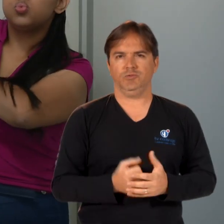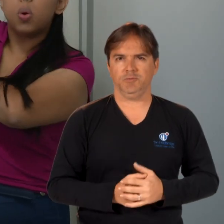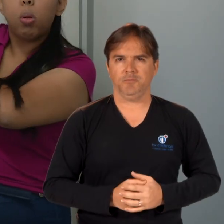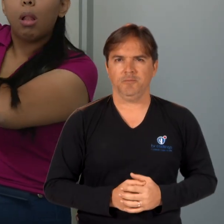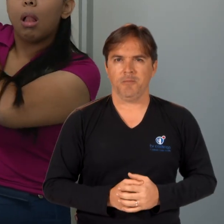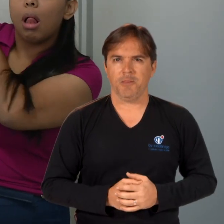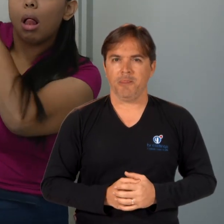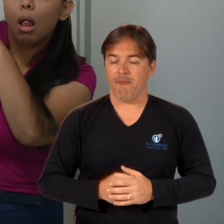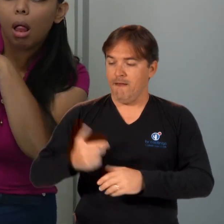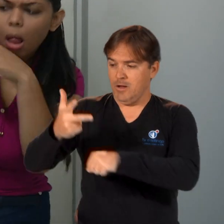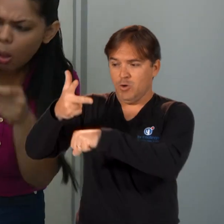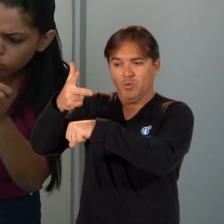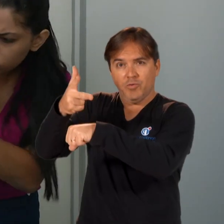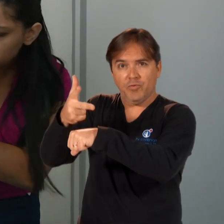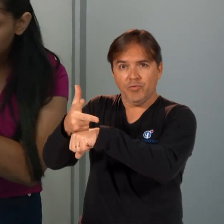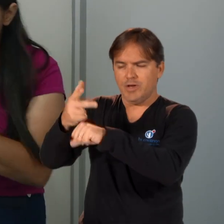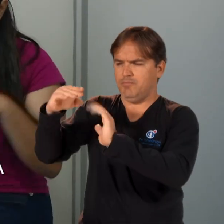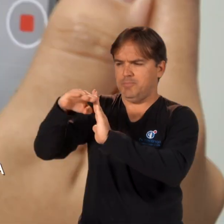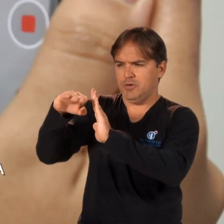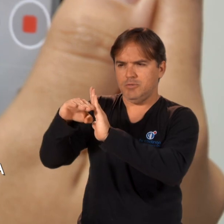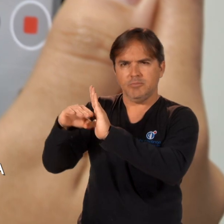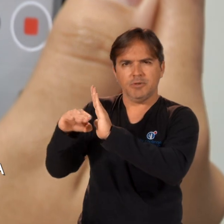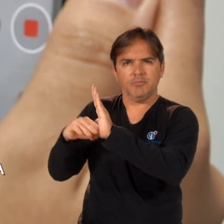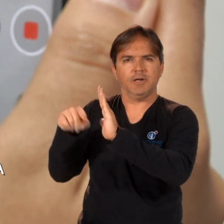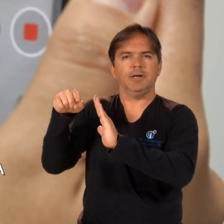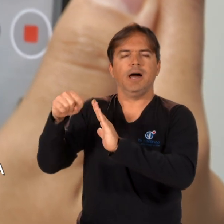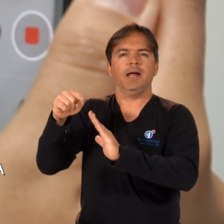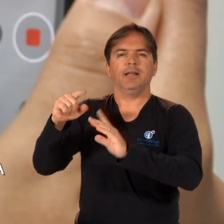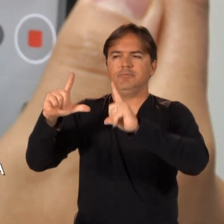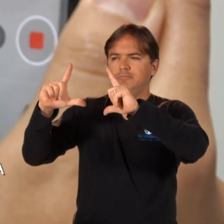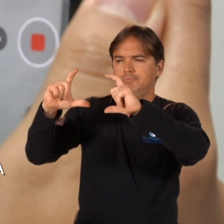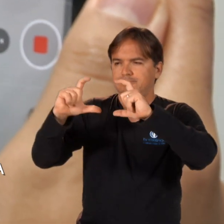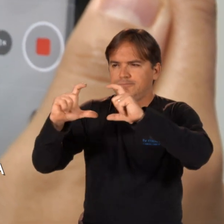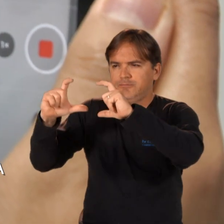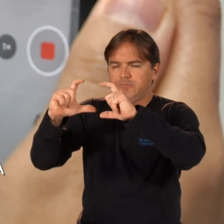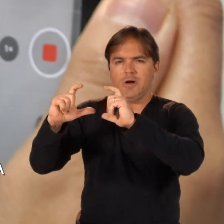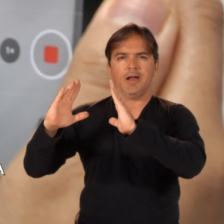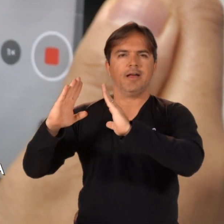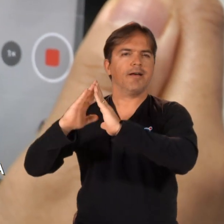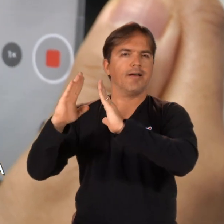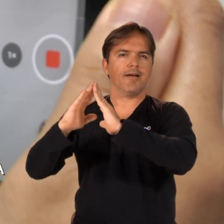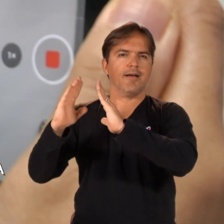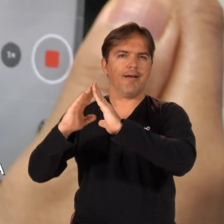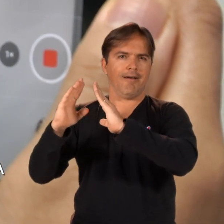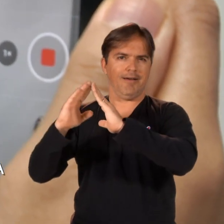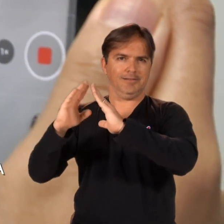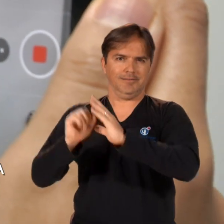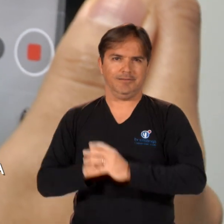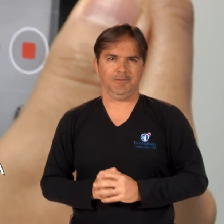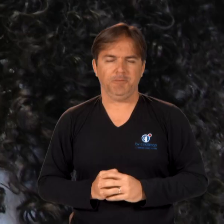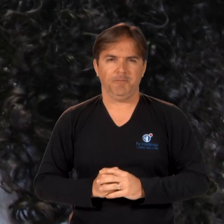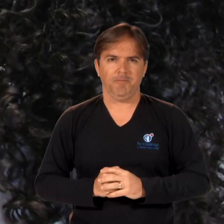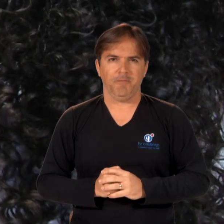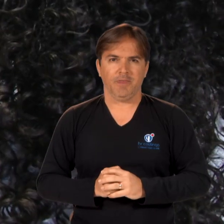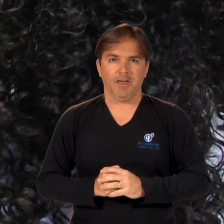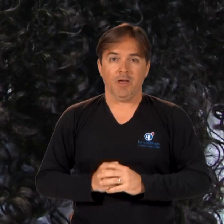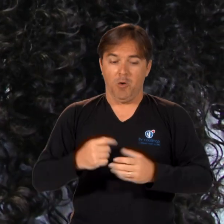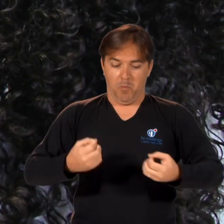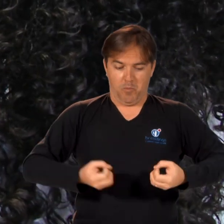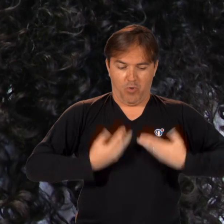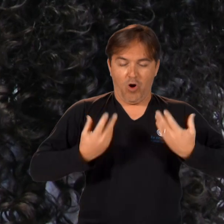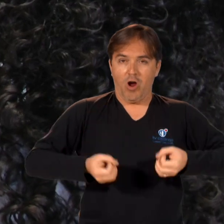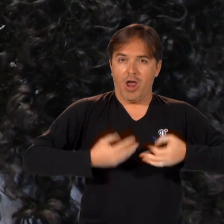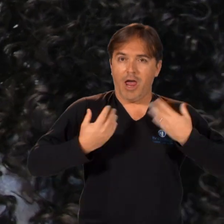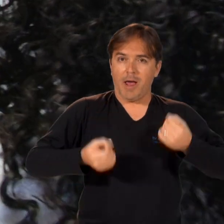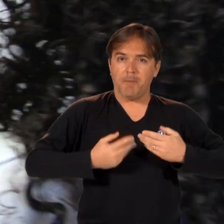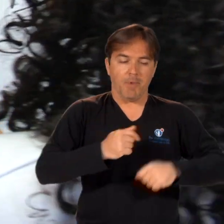10 vídeos que compõem a websérie foram gravados de casa, através de celular. Os poemas